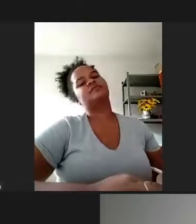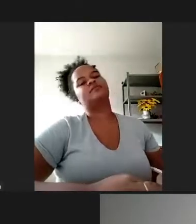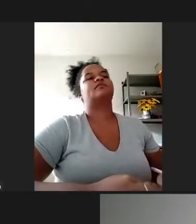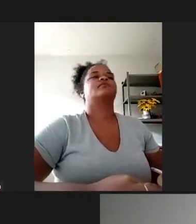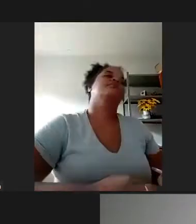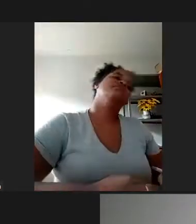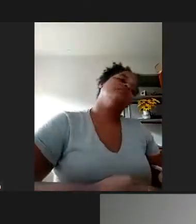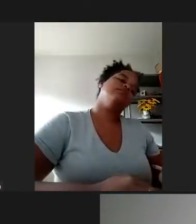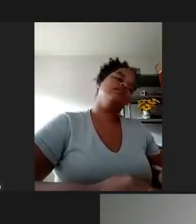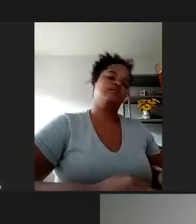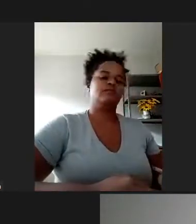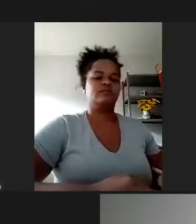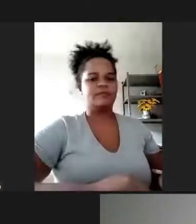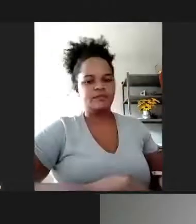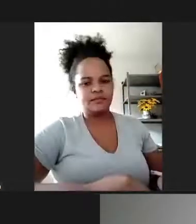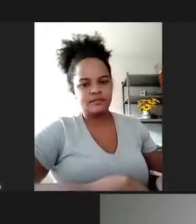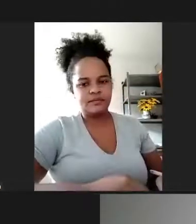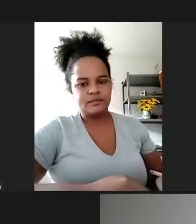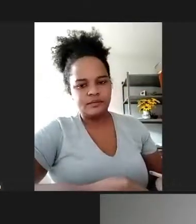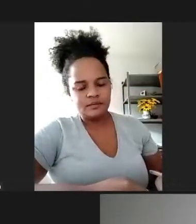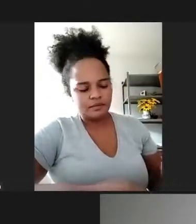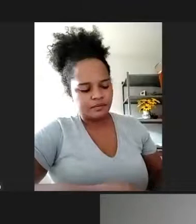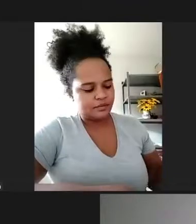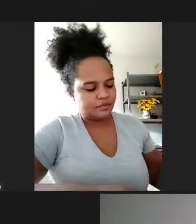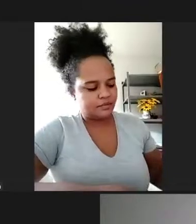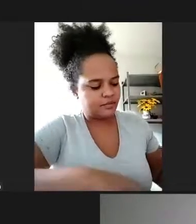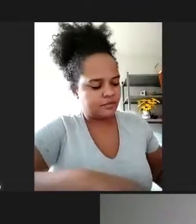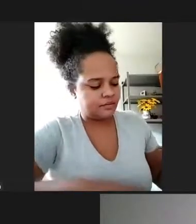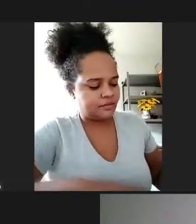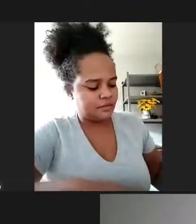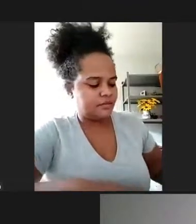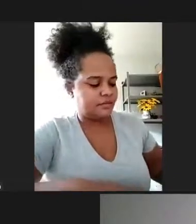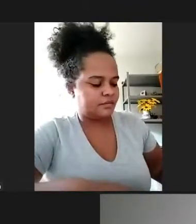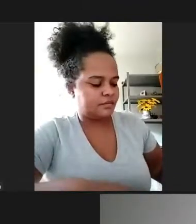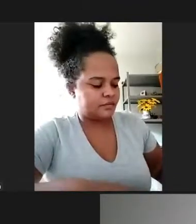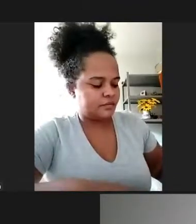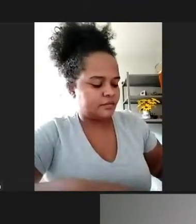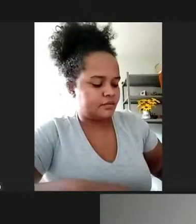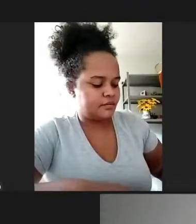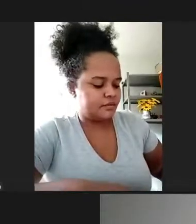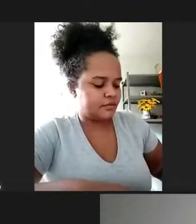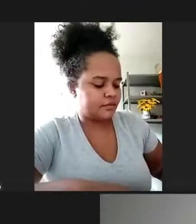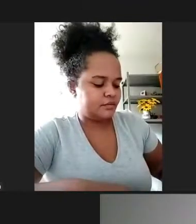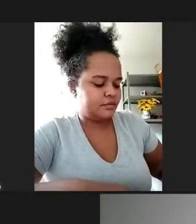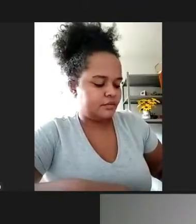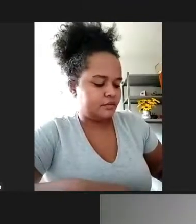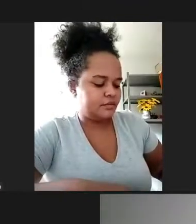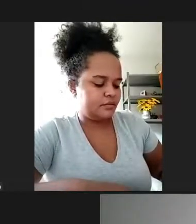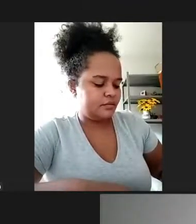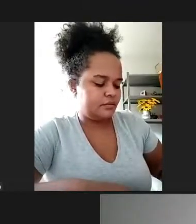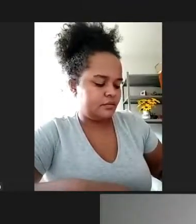de abril. Então, ficamos num período muito grande, e as pessoas, várias, inclusive, ligavam na rádio perguntando, porque elas ficam